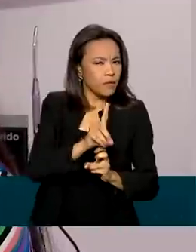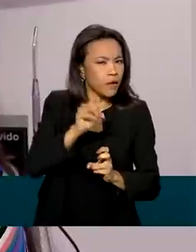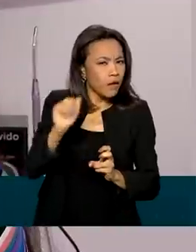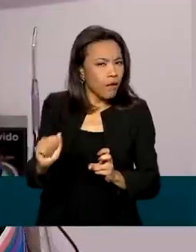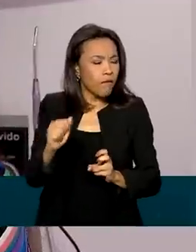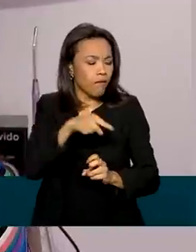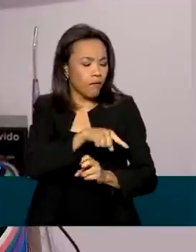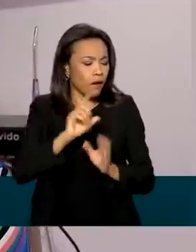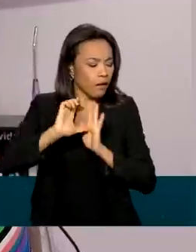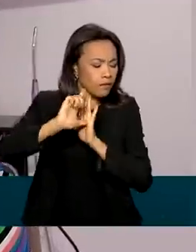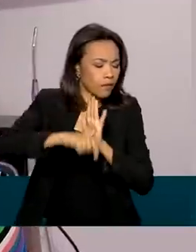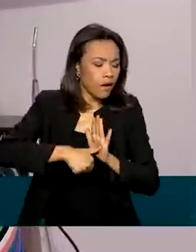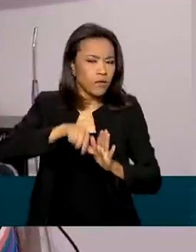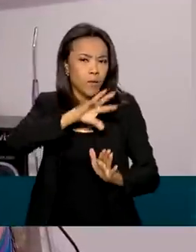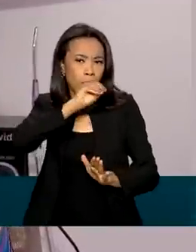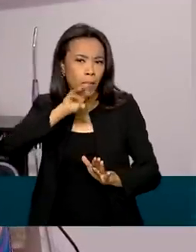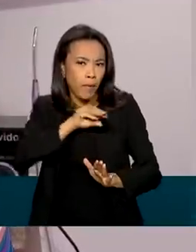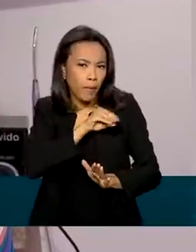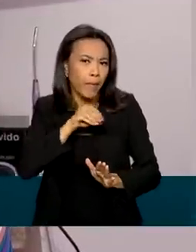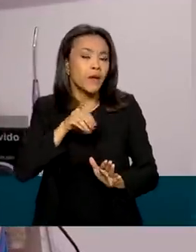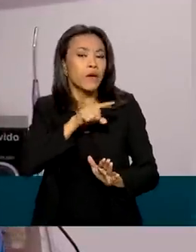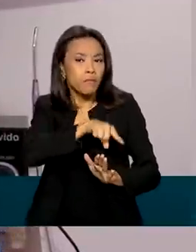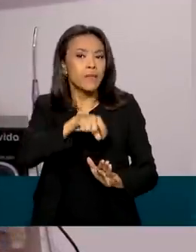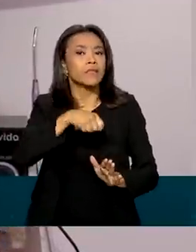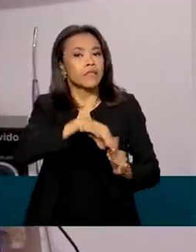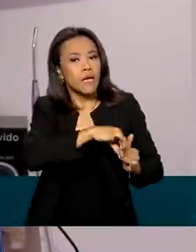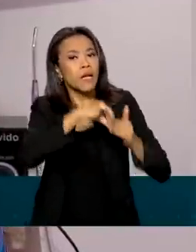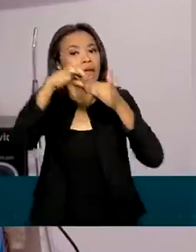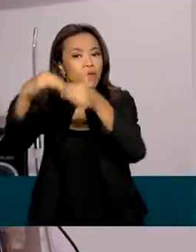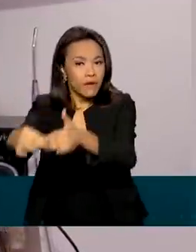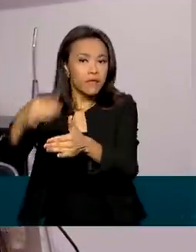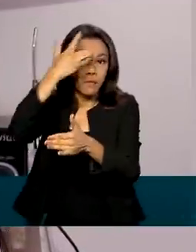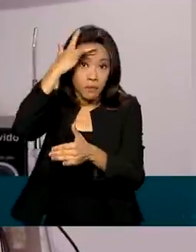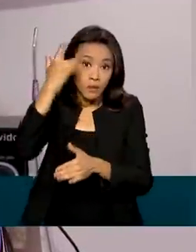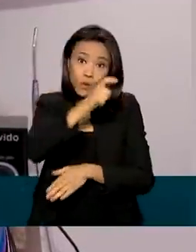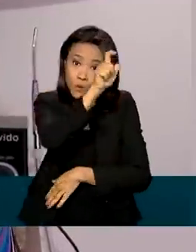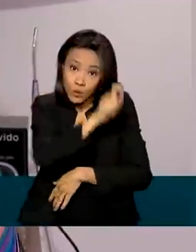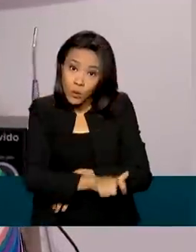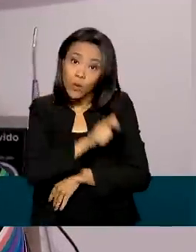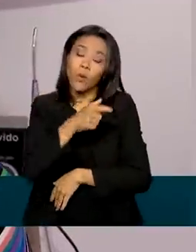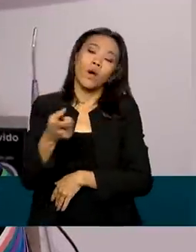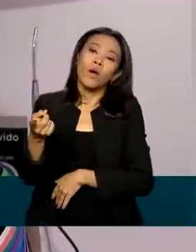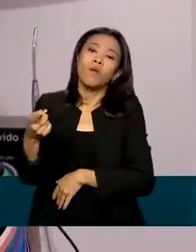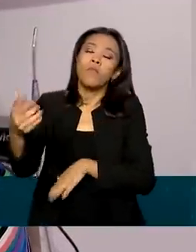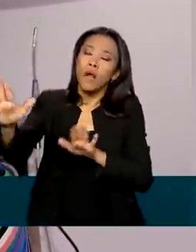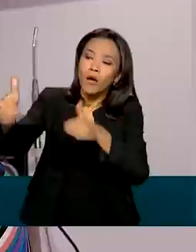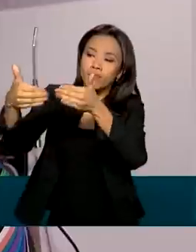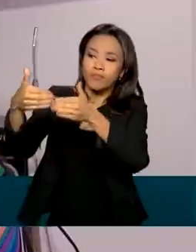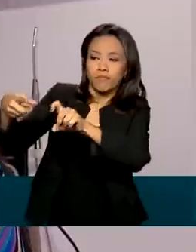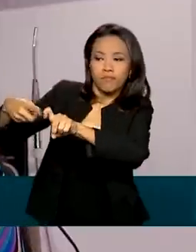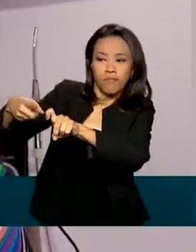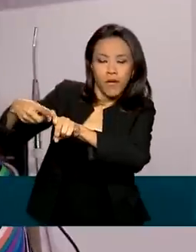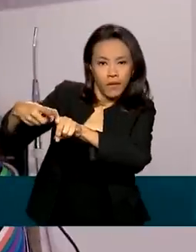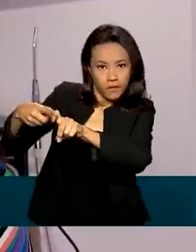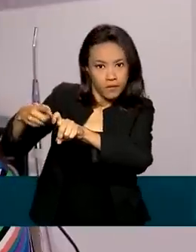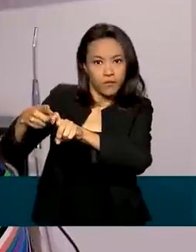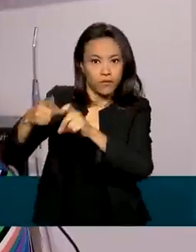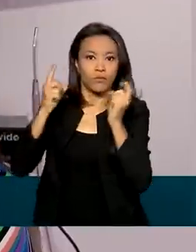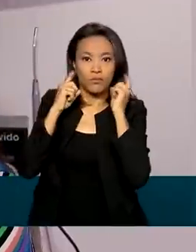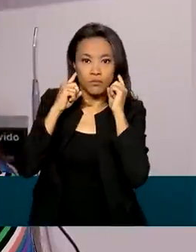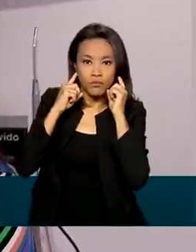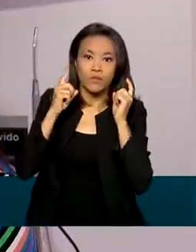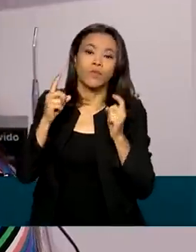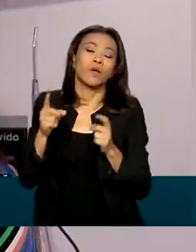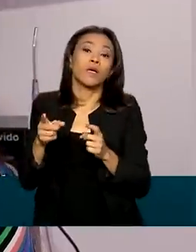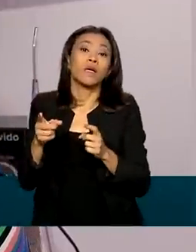auditiva, de um atraso de desenvolvimento, ele vai encaminhar essa pessoa, esse paciente, para uma consulta com o médico otorrino. Havendo realmente